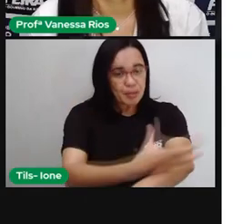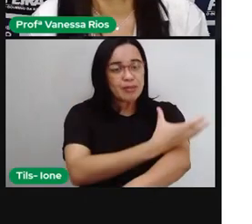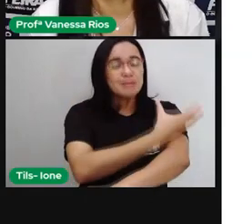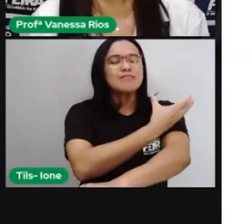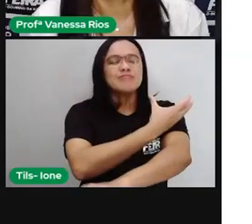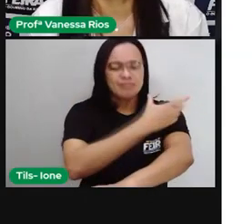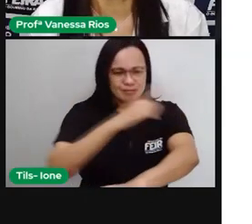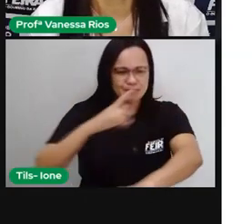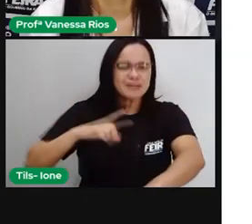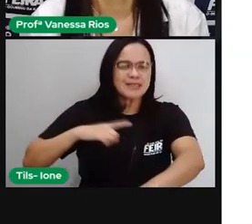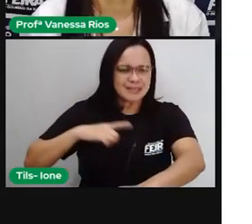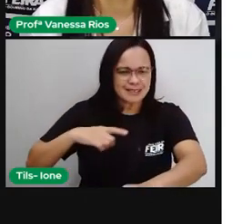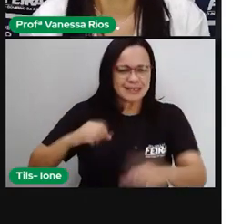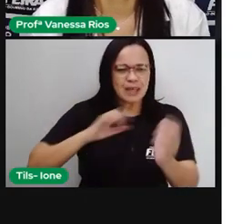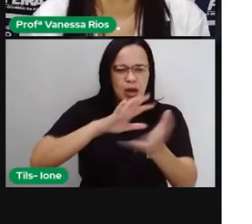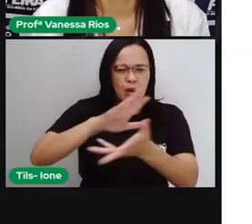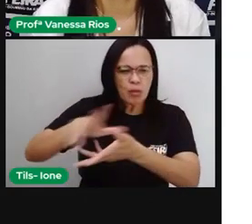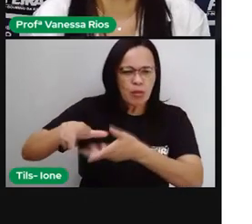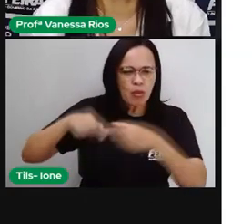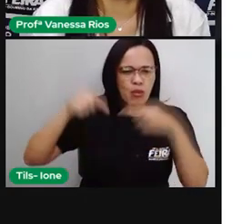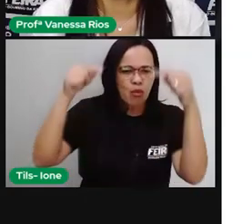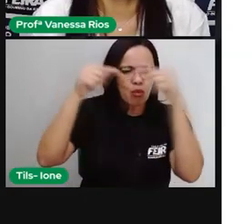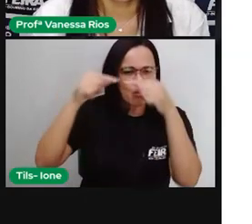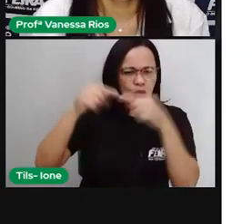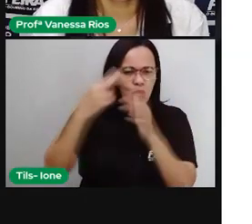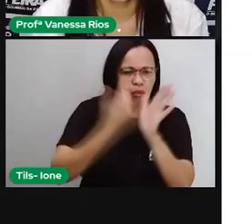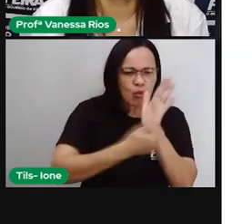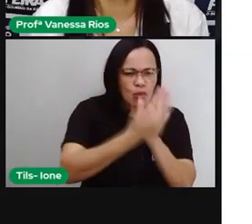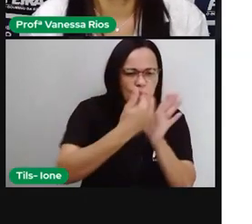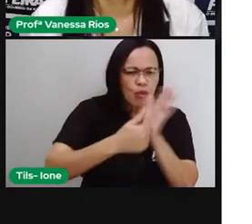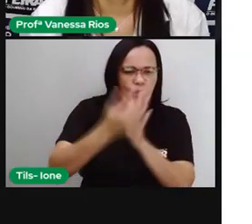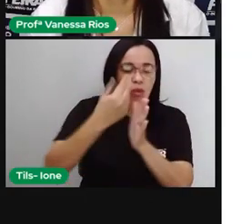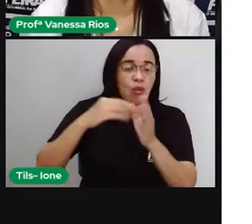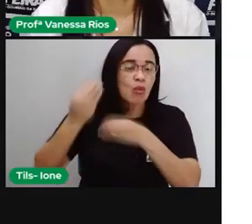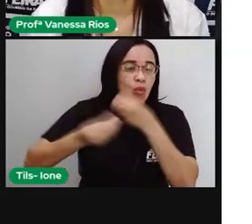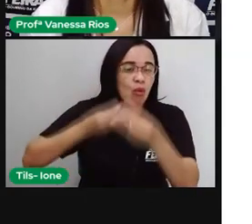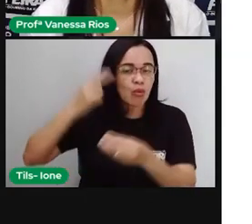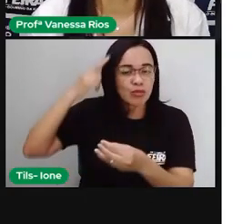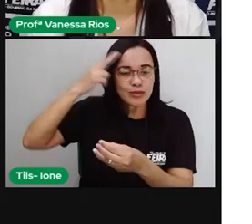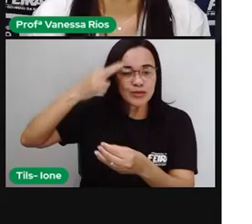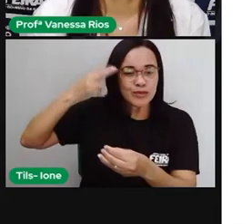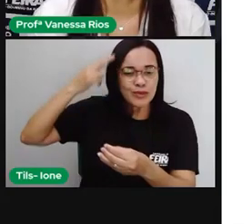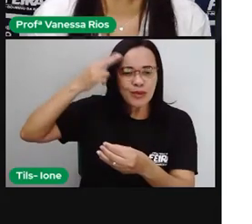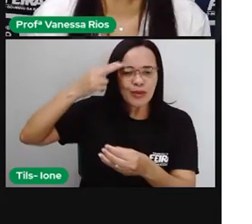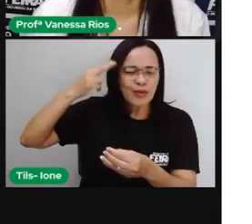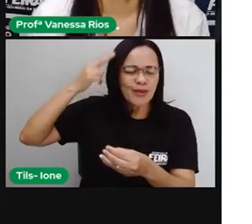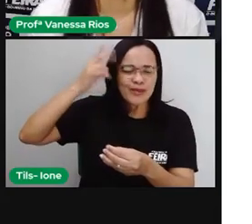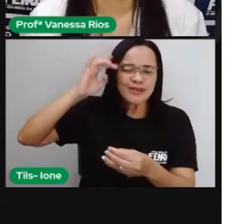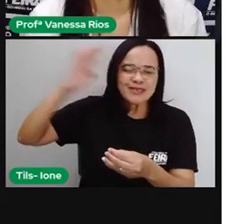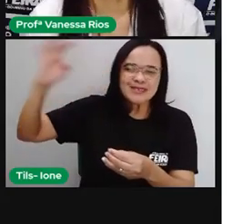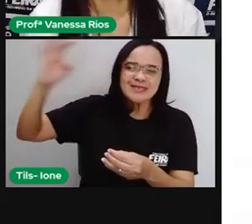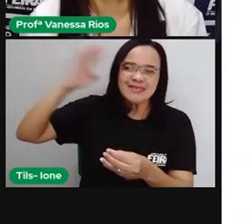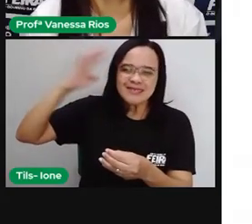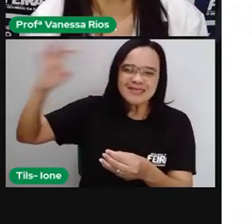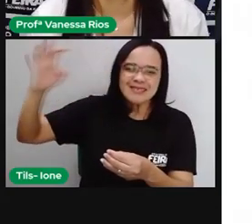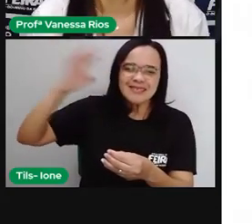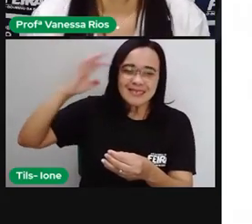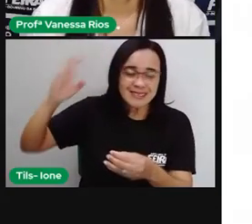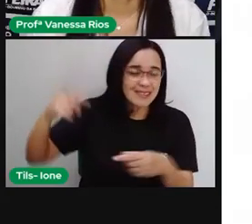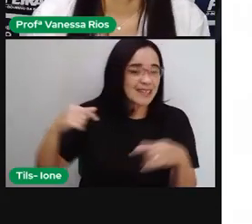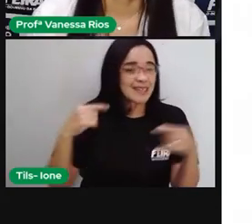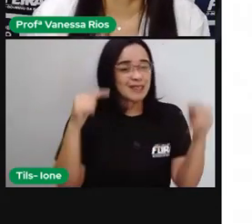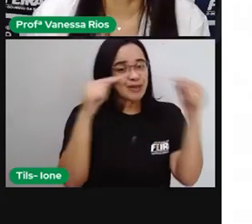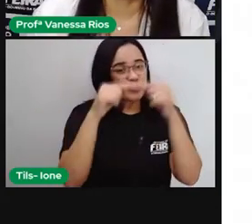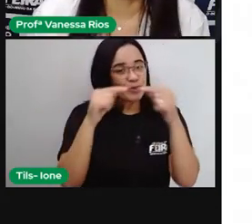mundo dos sonhos, né, e desenhar através aí das suas obras, a visão de uma criança com traçado simples,